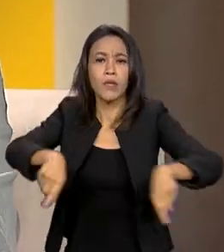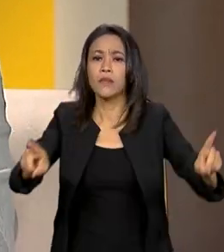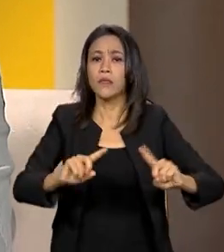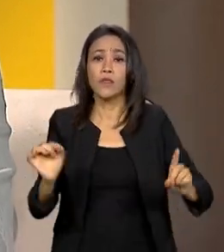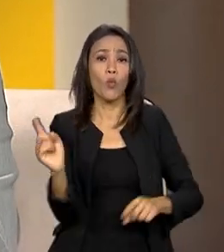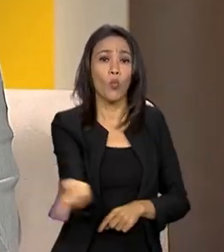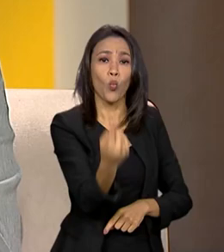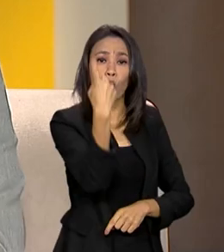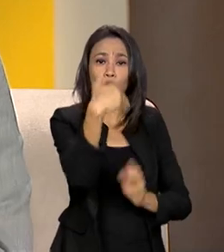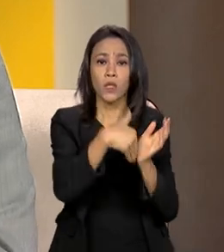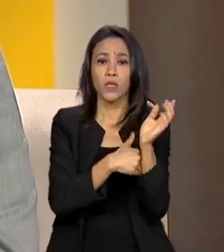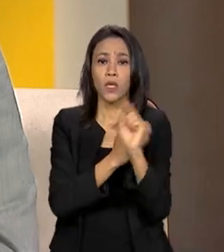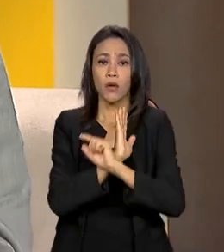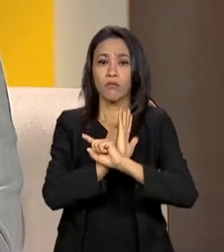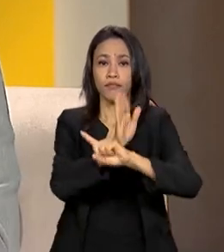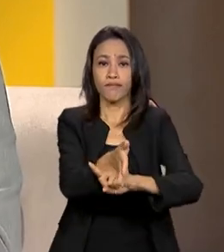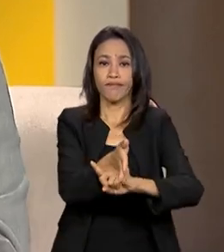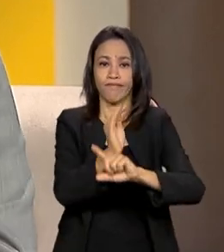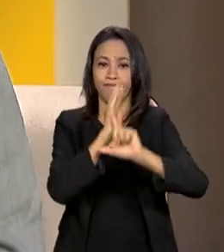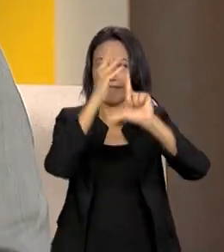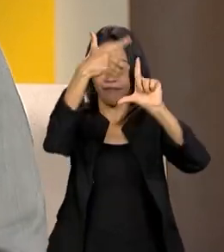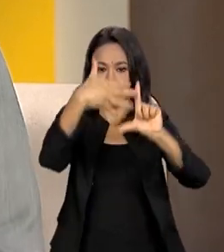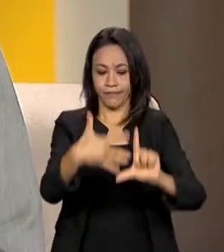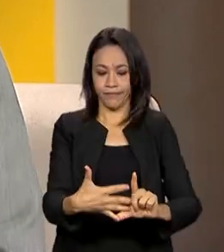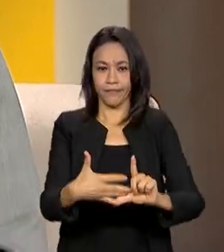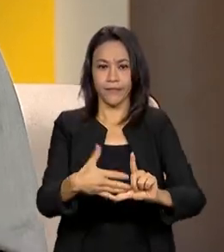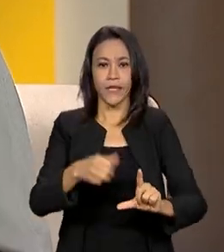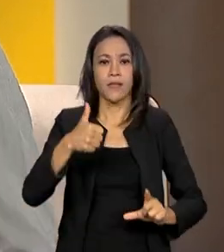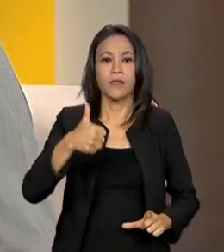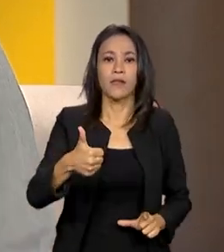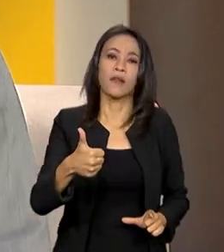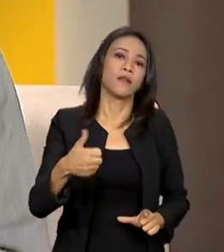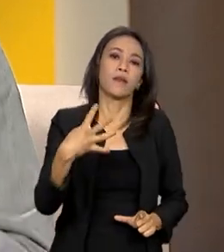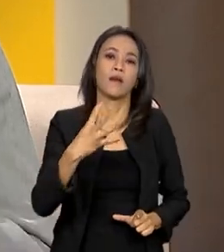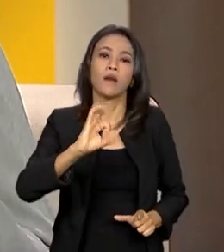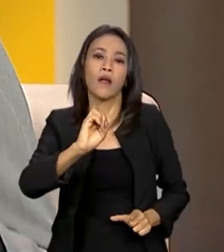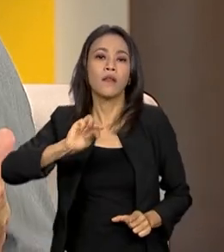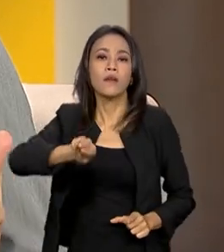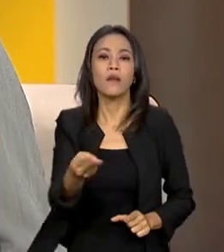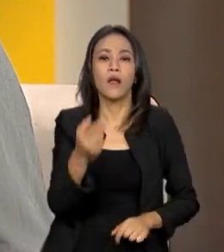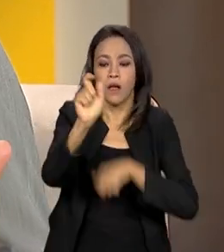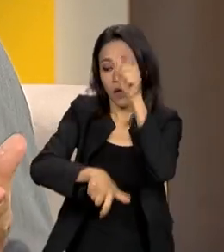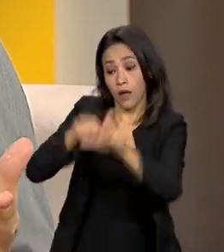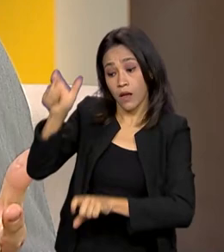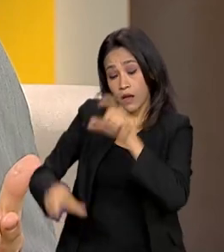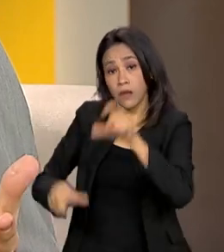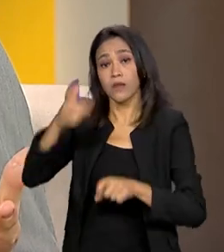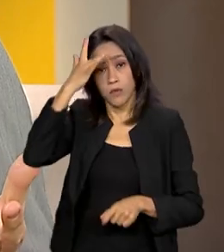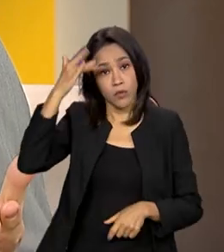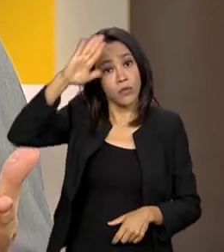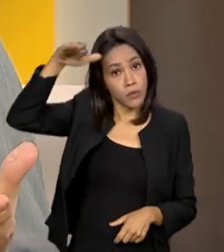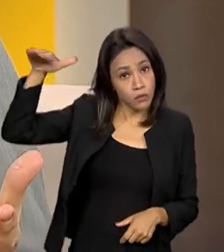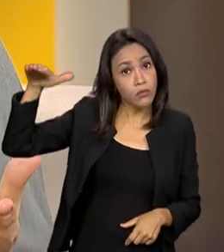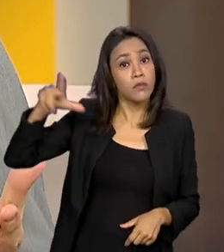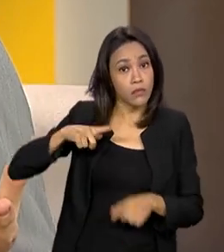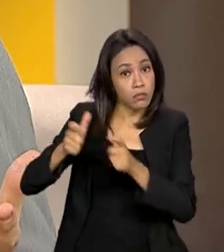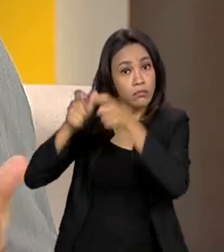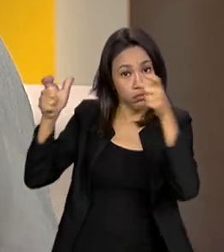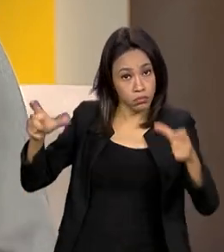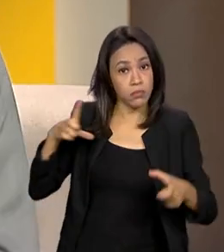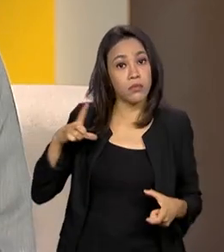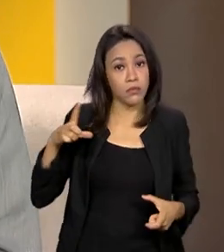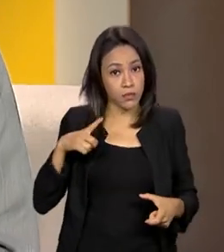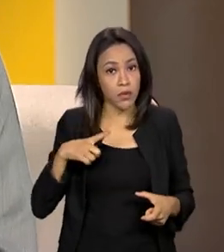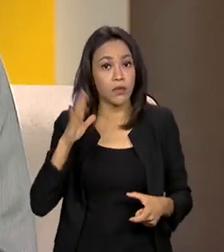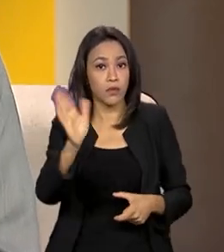que é a conta do GovBR. São 140 milhões de cidadãos que já têm a conta. Praticamente, a população adulta inteira já tem uma conta